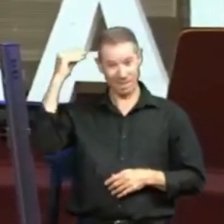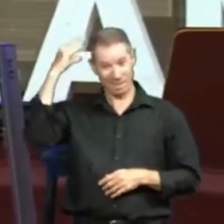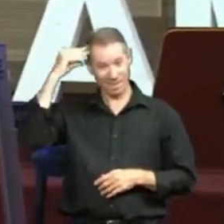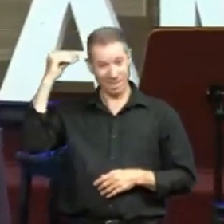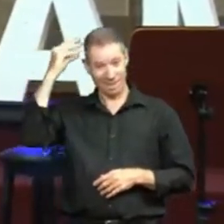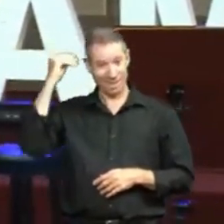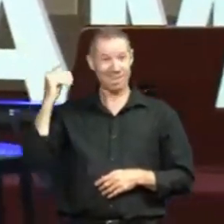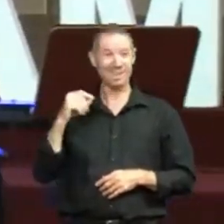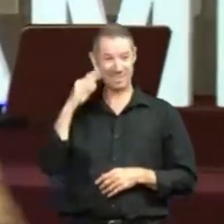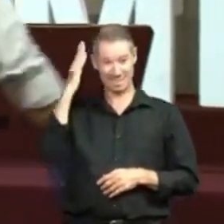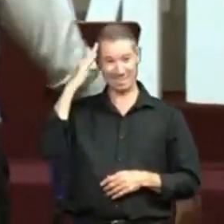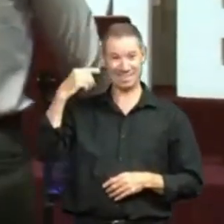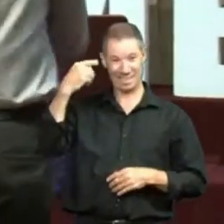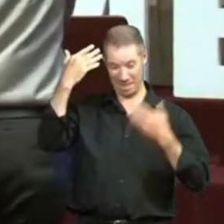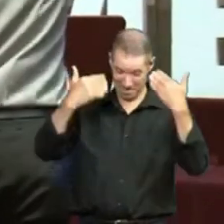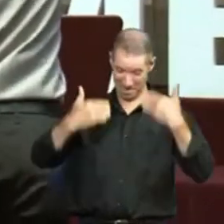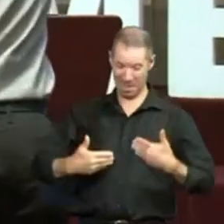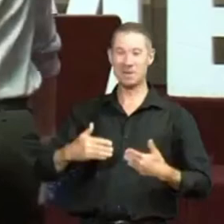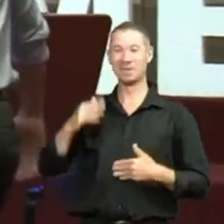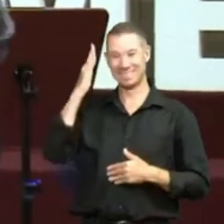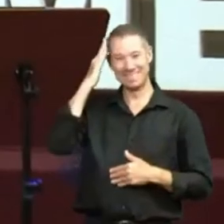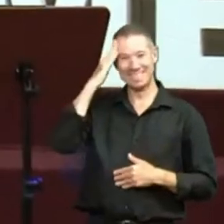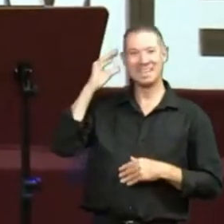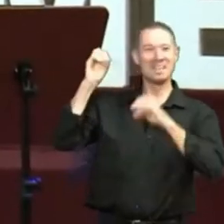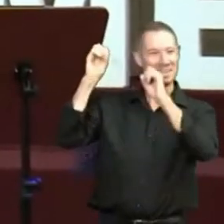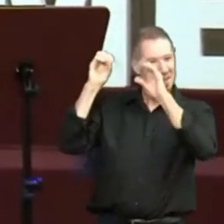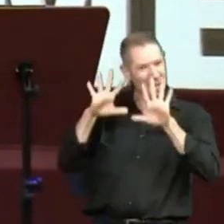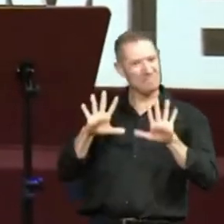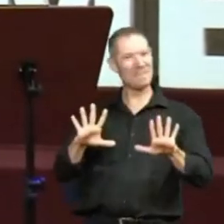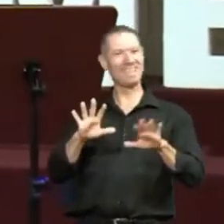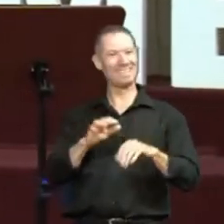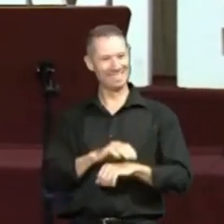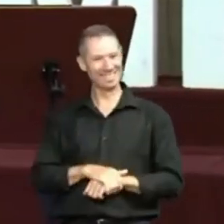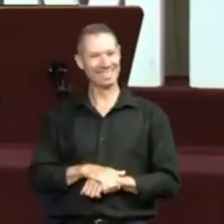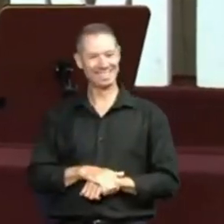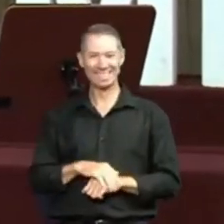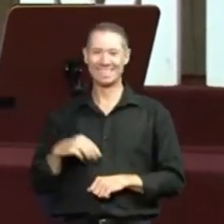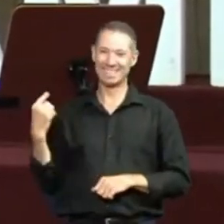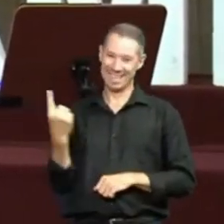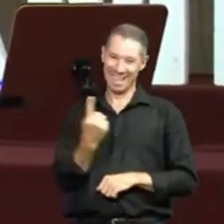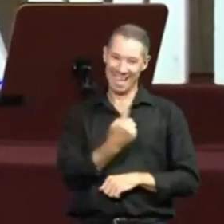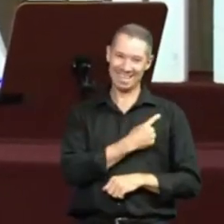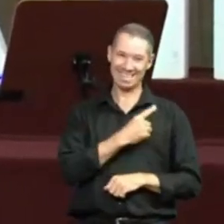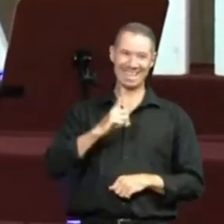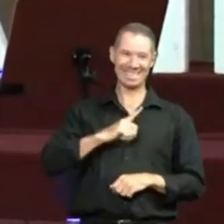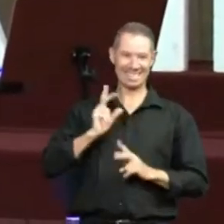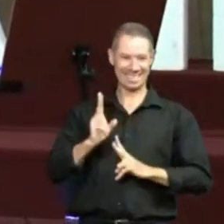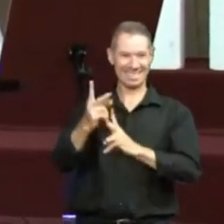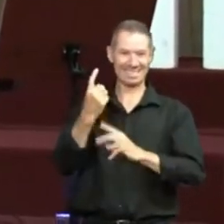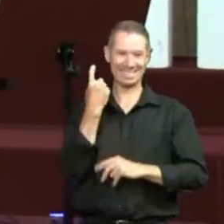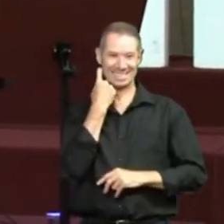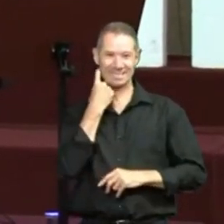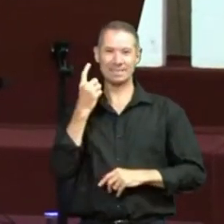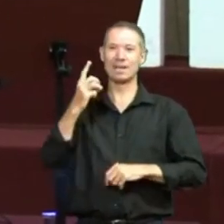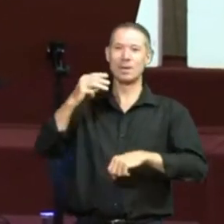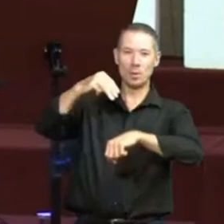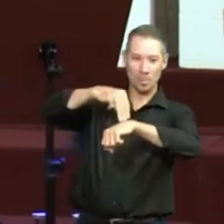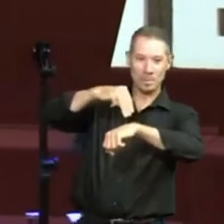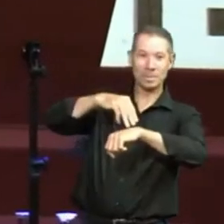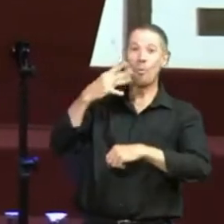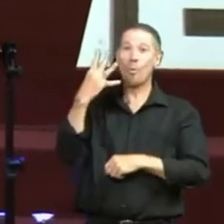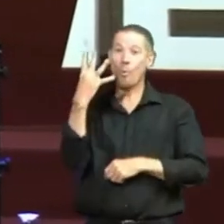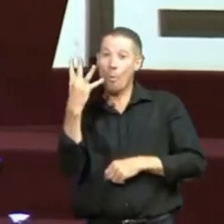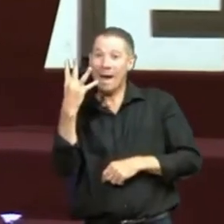Aí já sabe que sou eu. Então, é uma benção, gente. É uma benção. E a gente vai ter toda sexta-feira, esse minuto, você vai aprender quatro